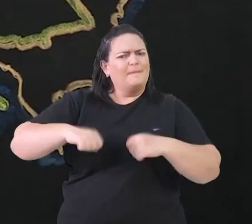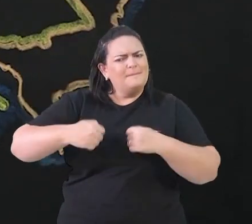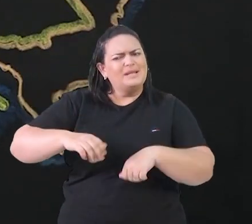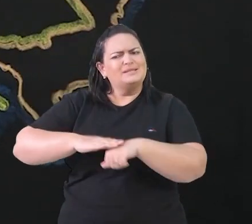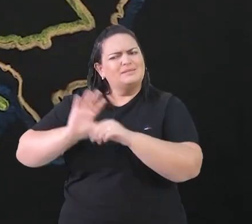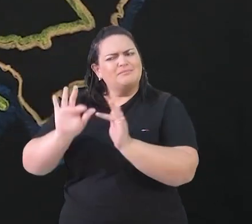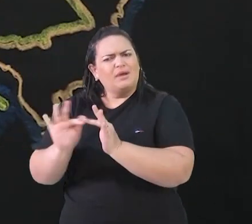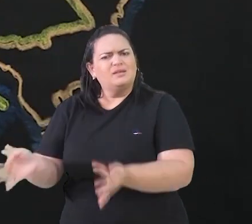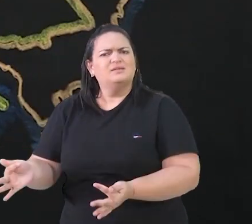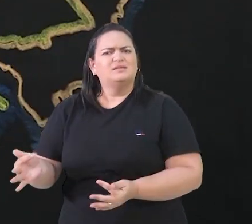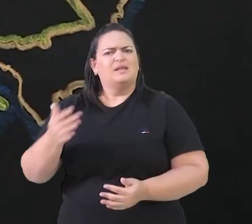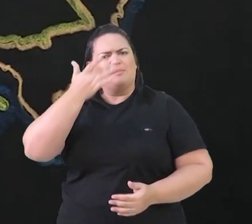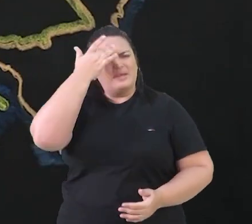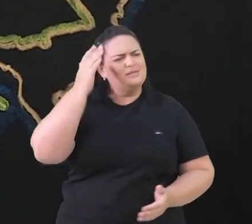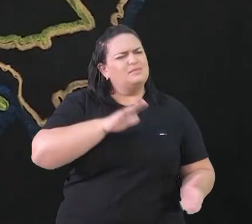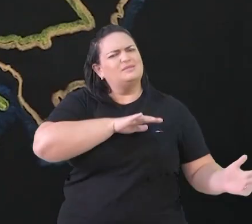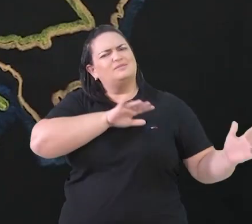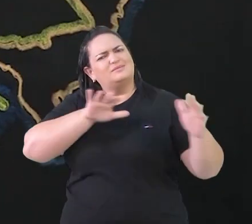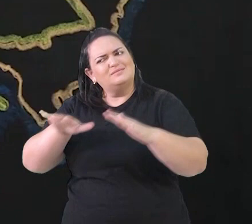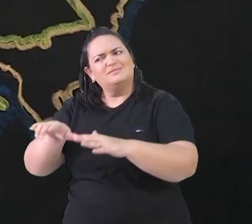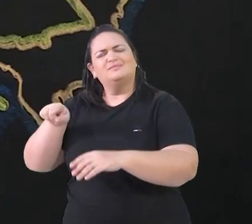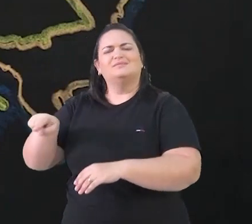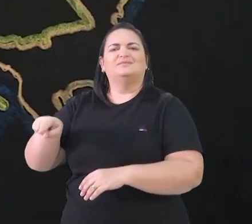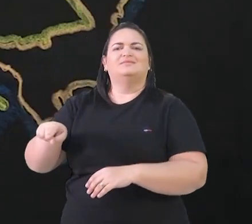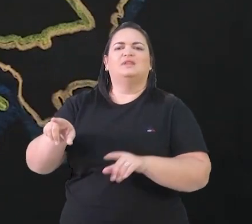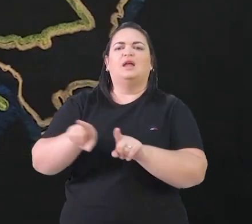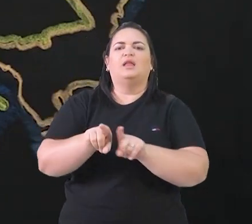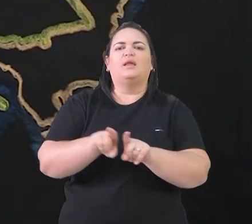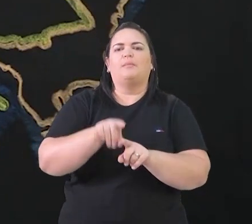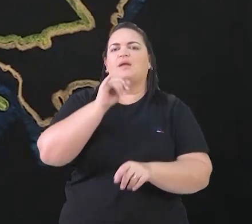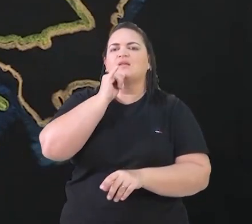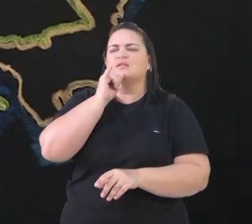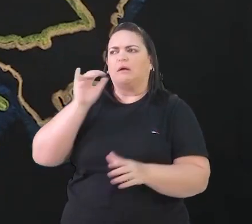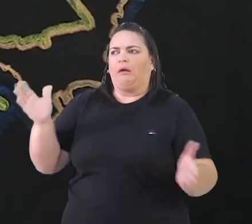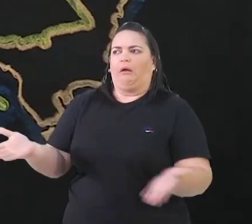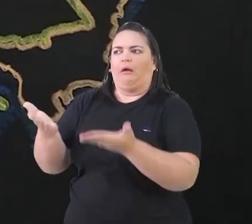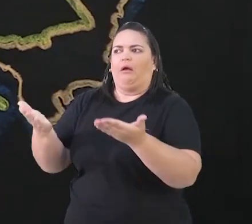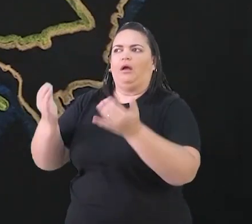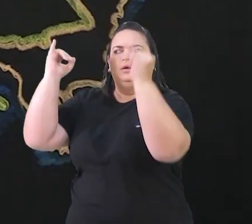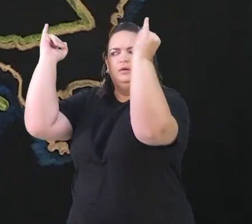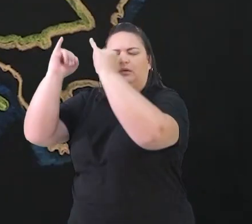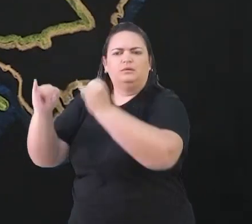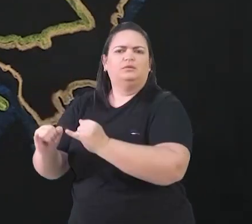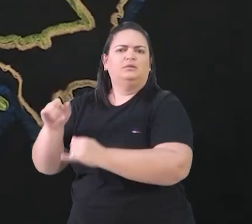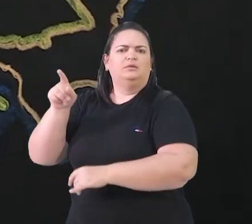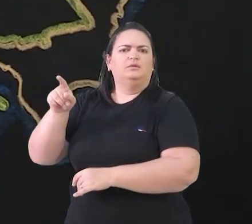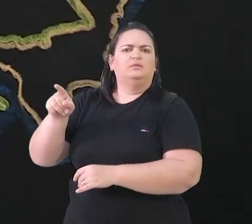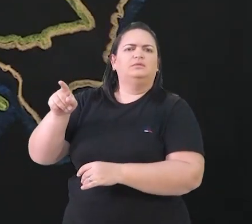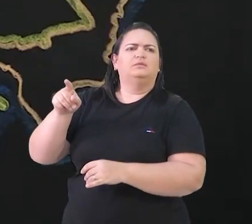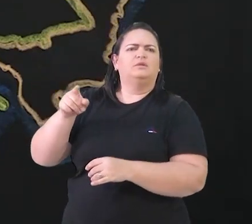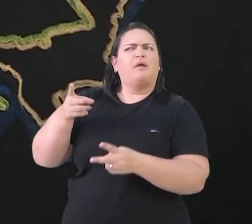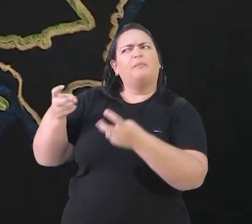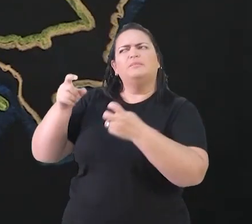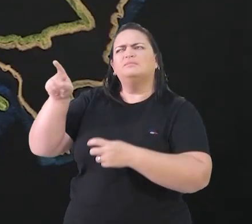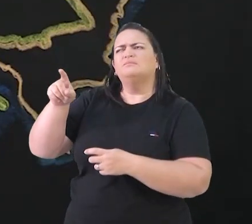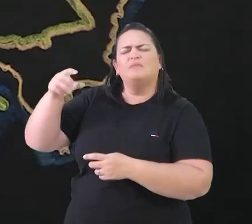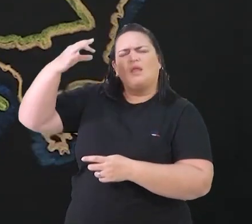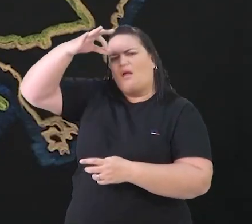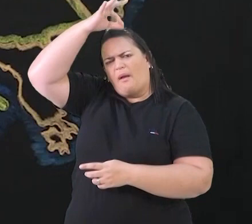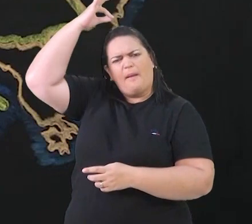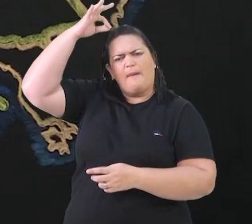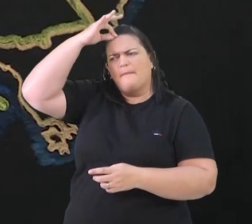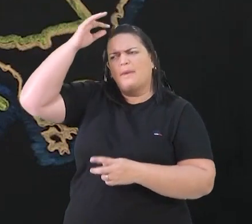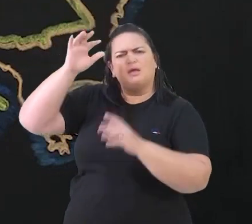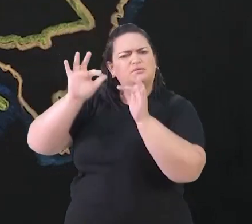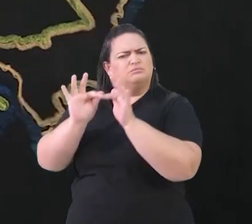Também, Lutero criticava um pouco o culto aos santos, via nos santos como pessoas comuns e achava que o